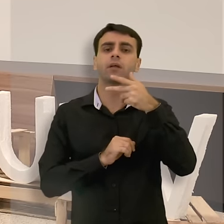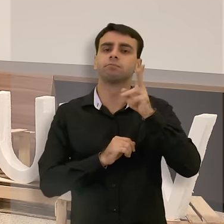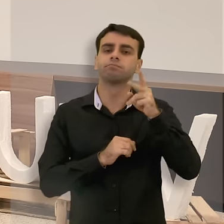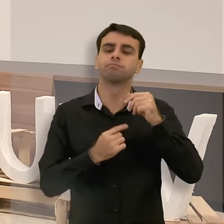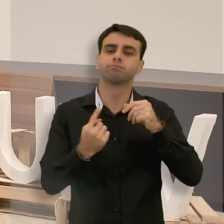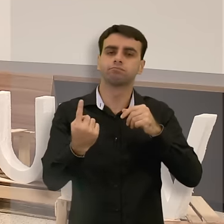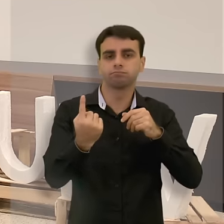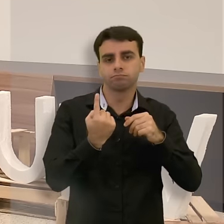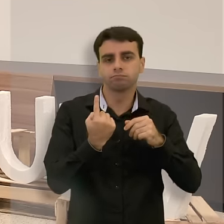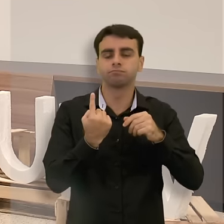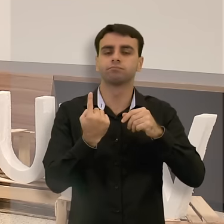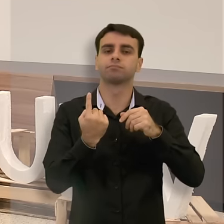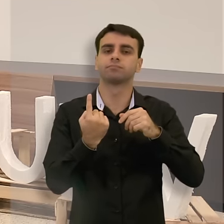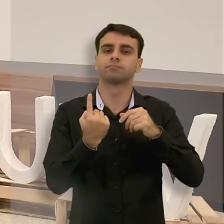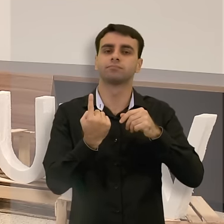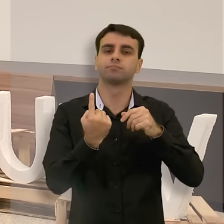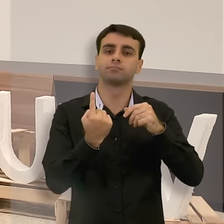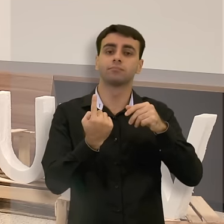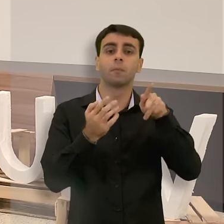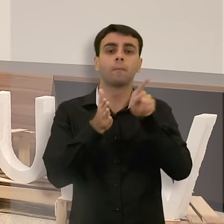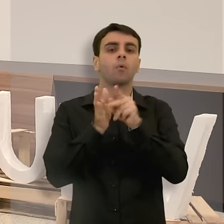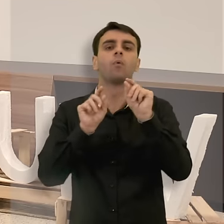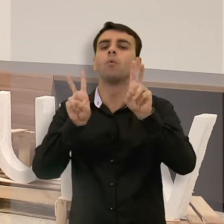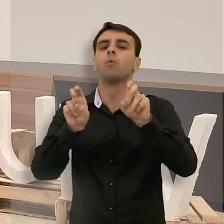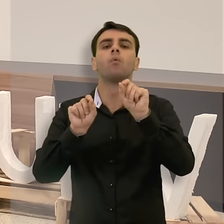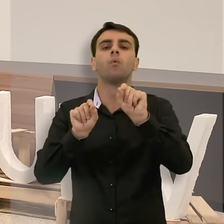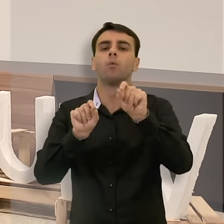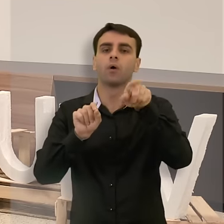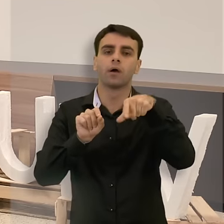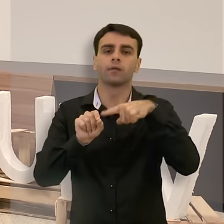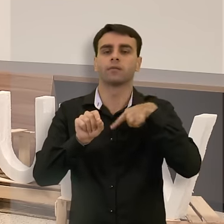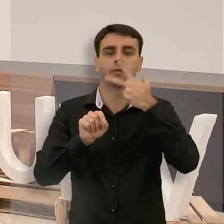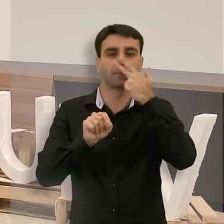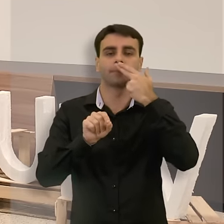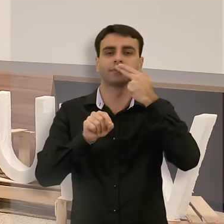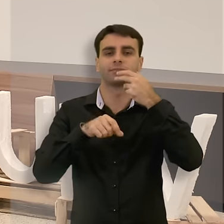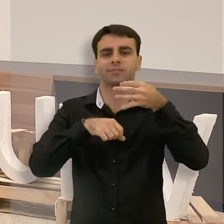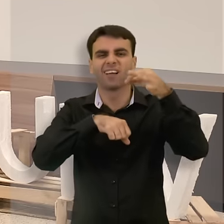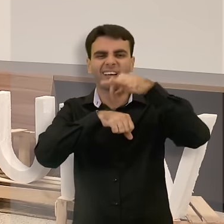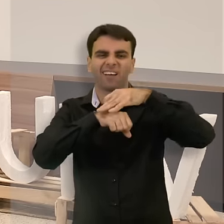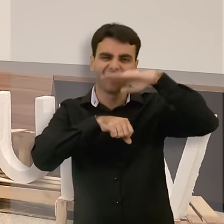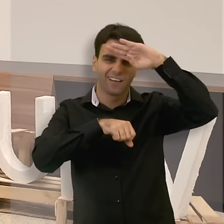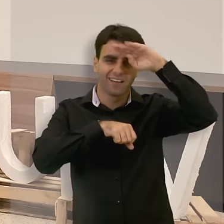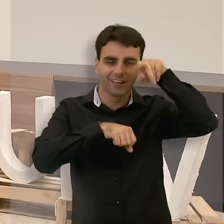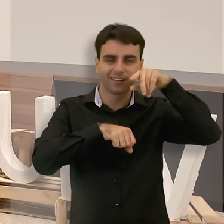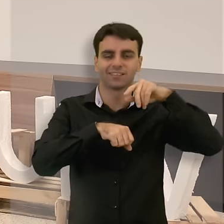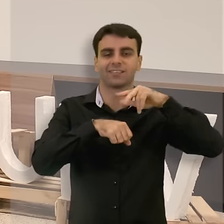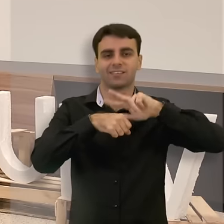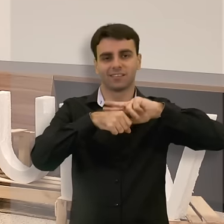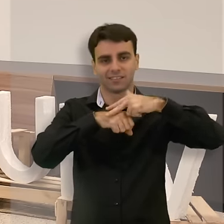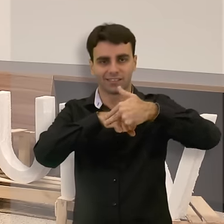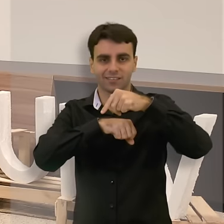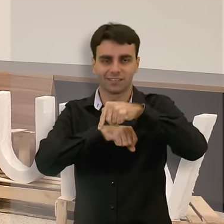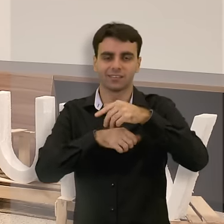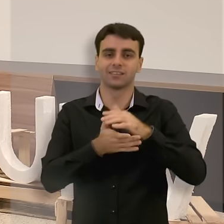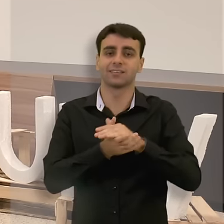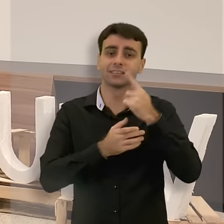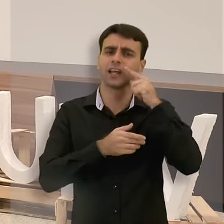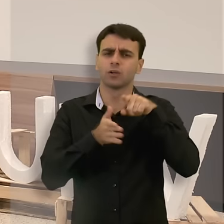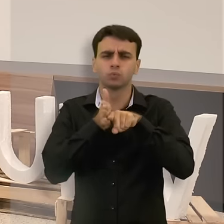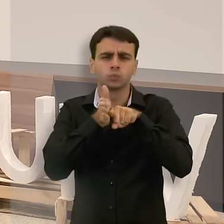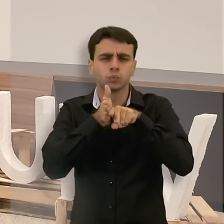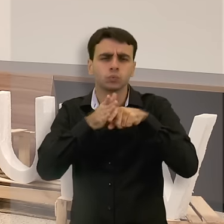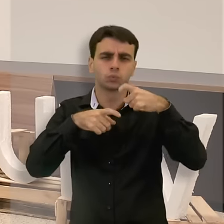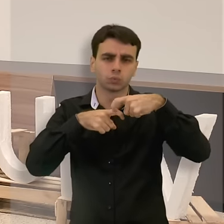aqui, ele estava vindo à consulta em função de um quadro de dengue, de uma suspeita de dengue, não estava fechado, e ele estava fazendo vários